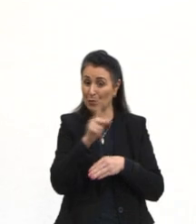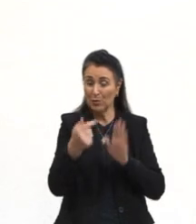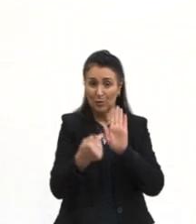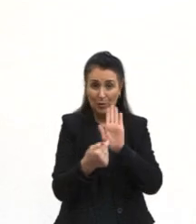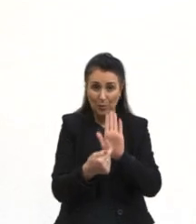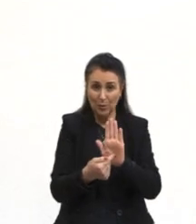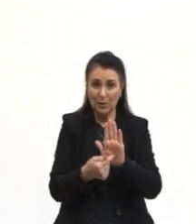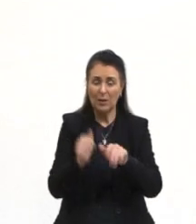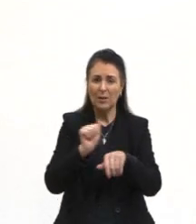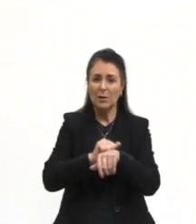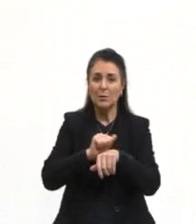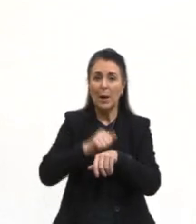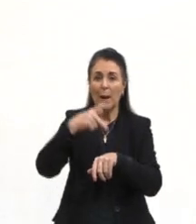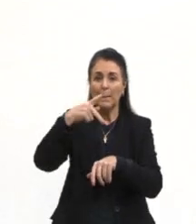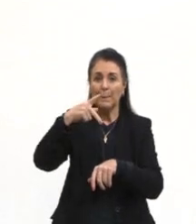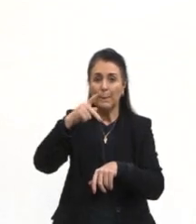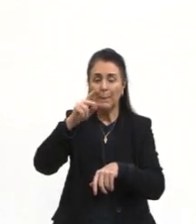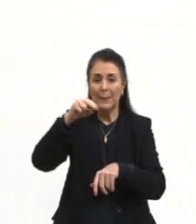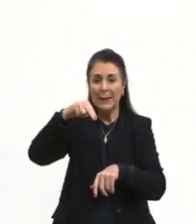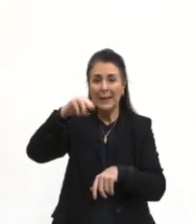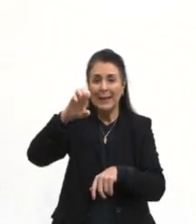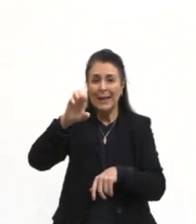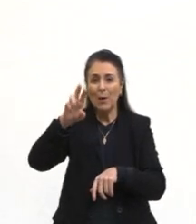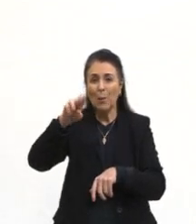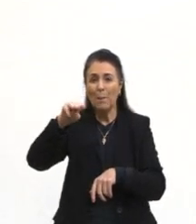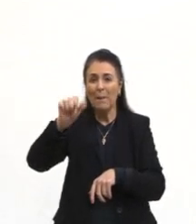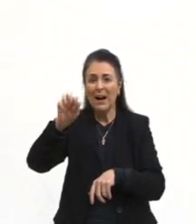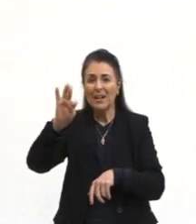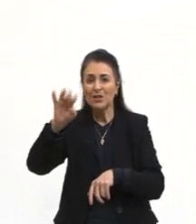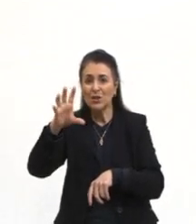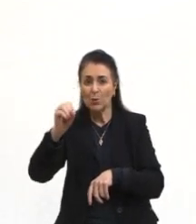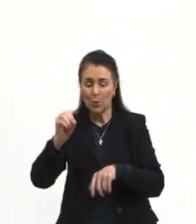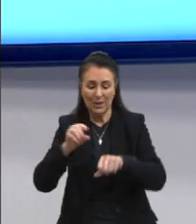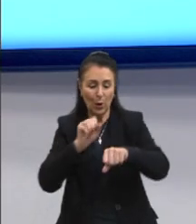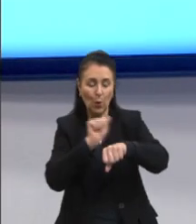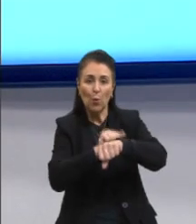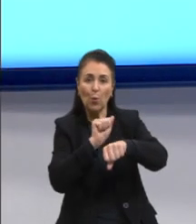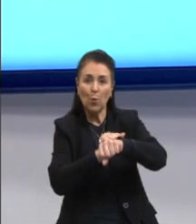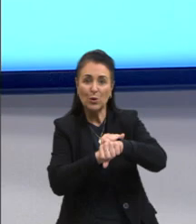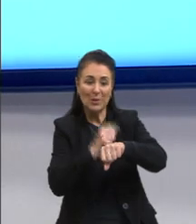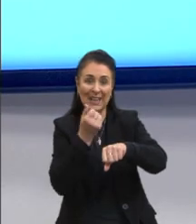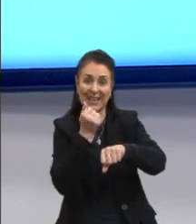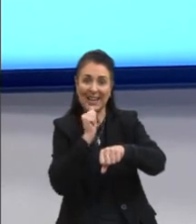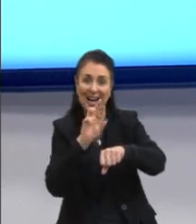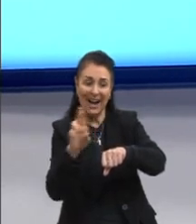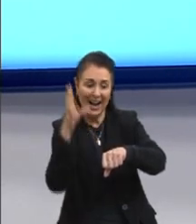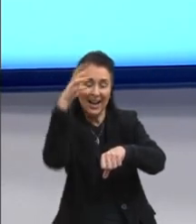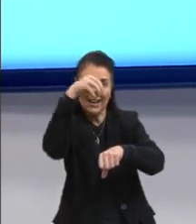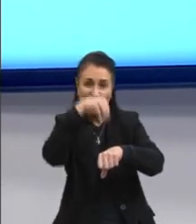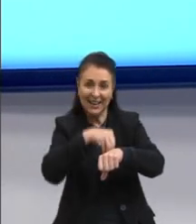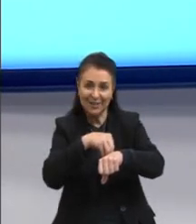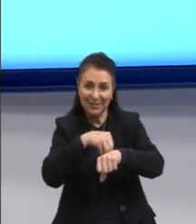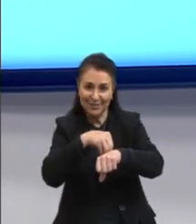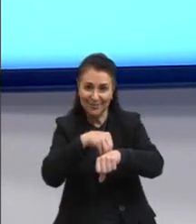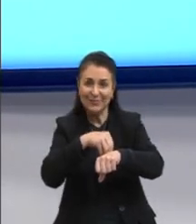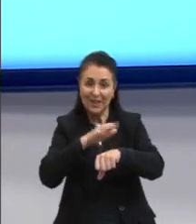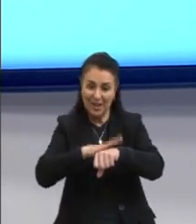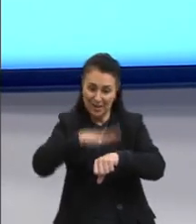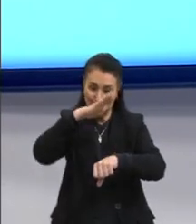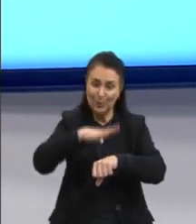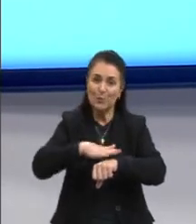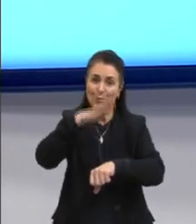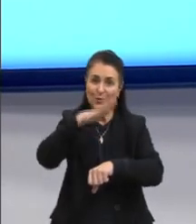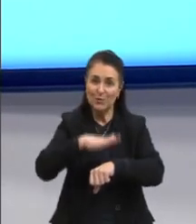pneumáticos, que são ossos rocos. São preenchidos de ar. Tem aqui a quilha, nessa posição,